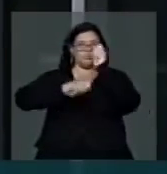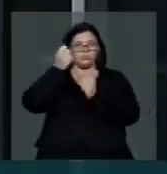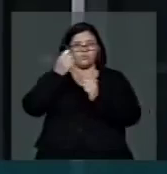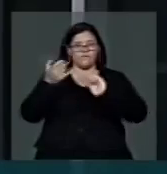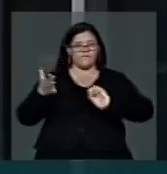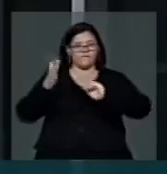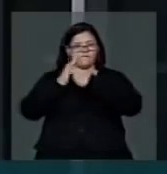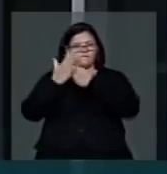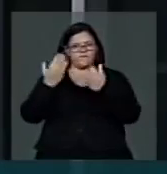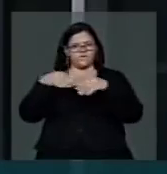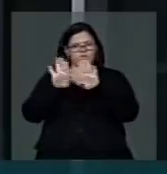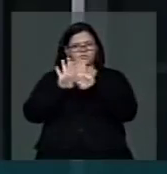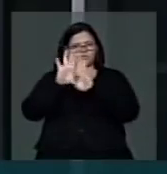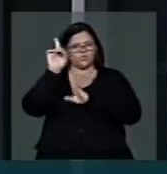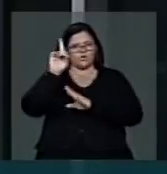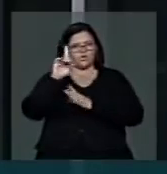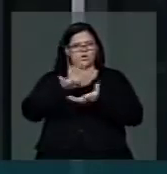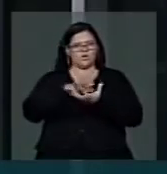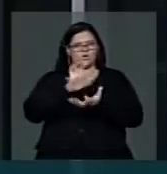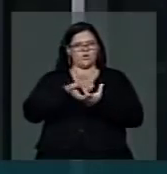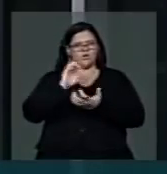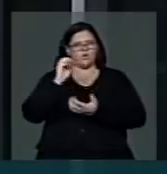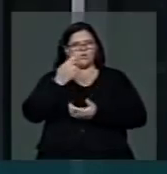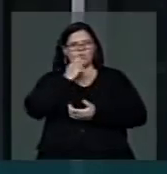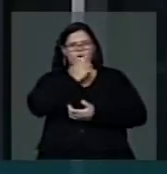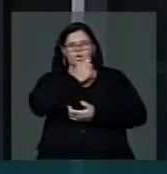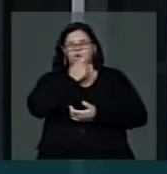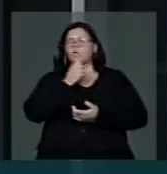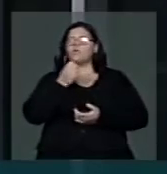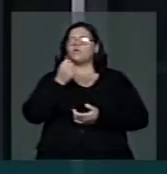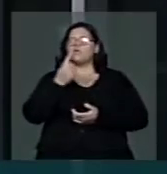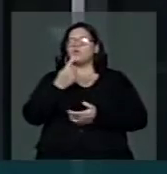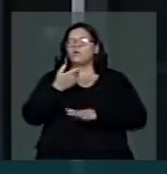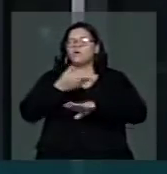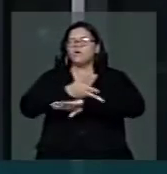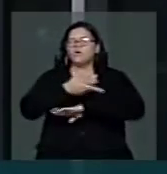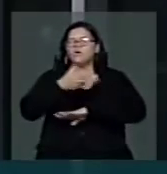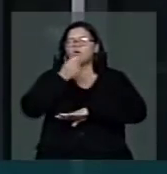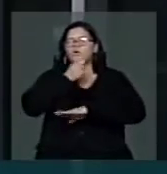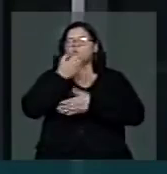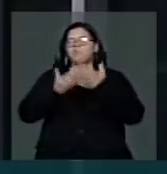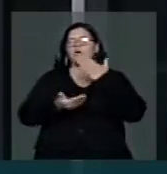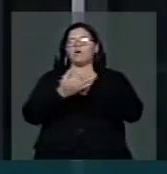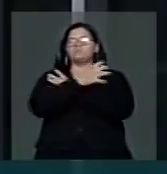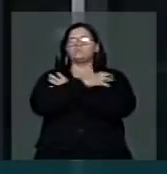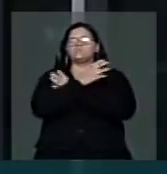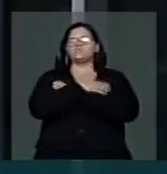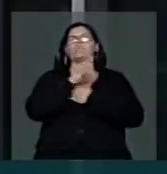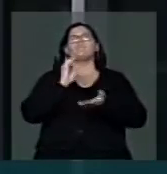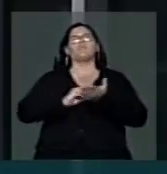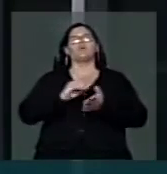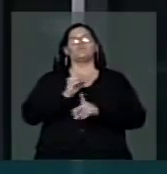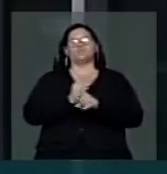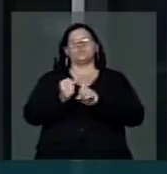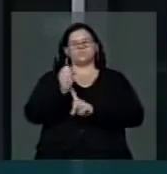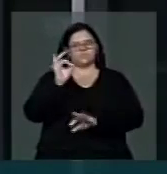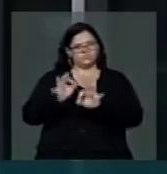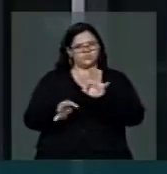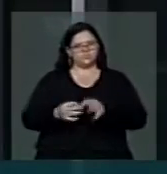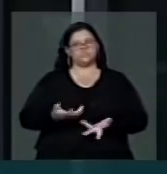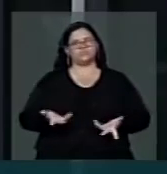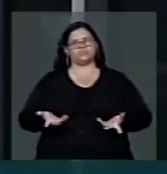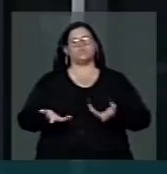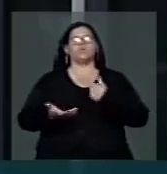Alagoas ou em Pernambuco, desemprega 20 mil pessoas e isso é falta de justiça social. Então, eu gostaria,